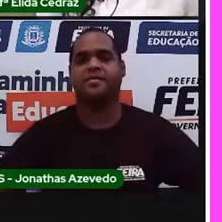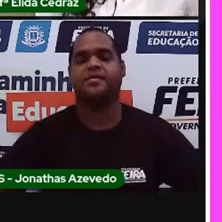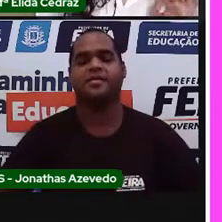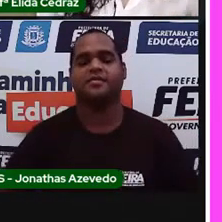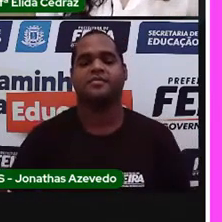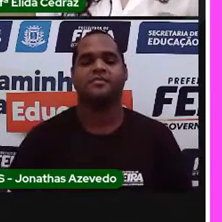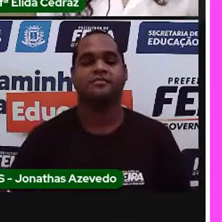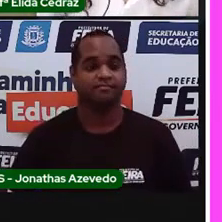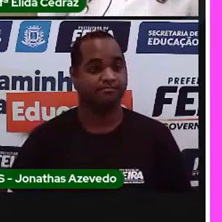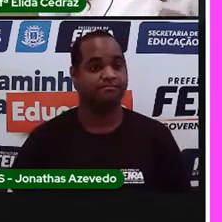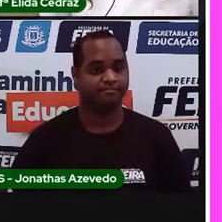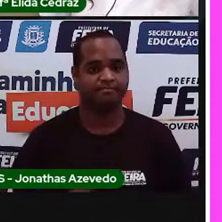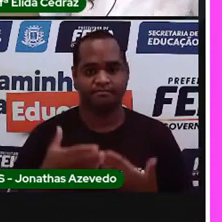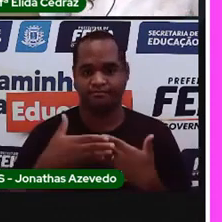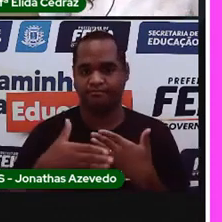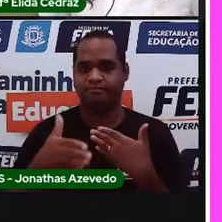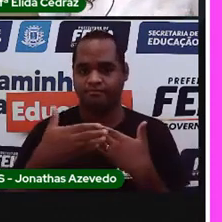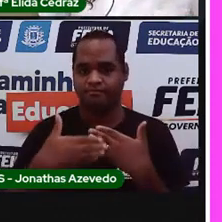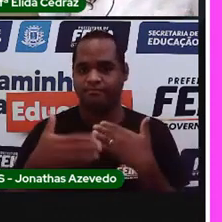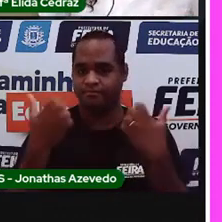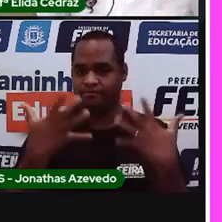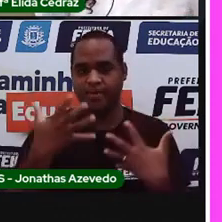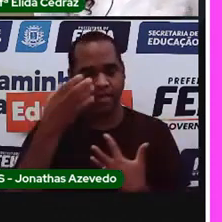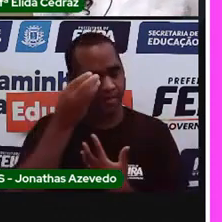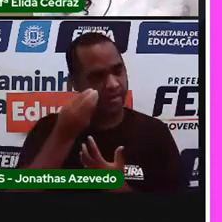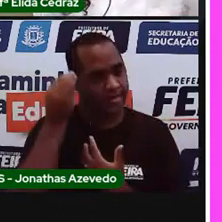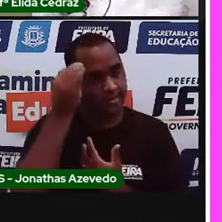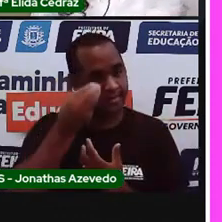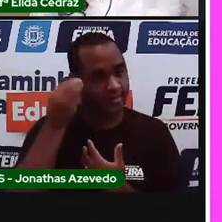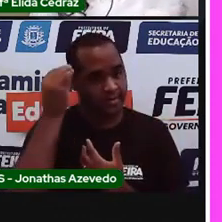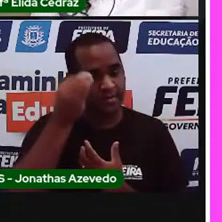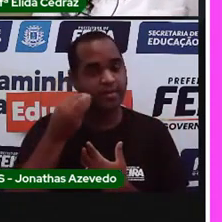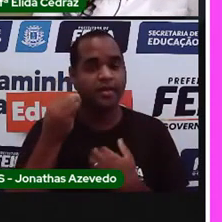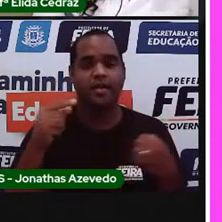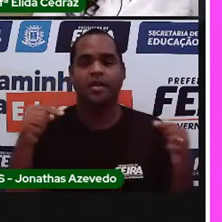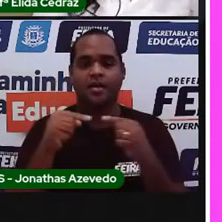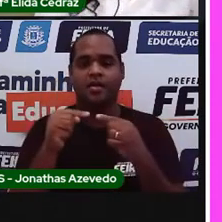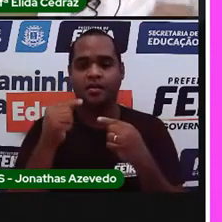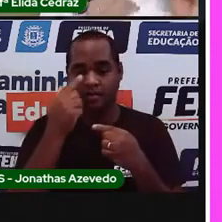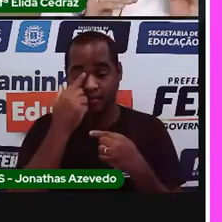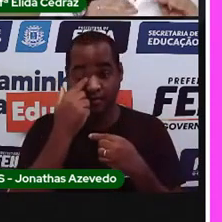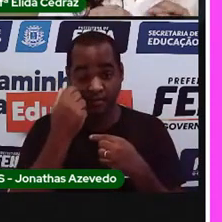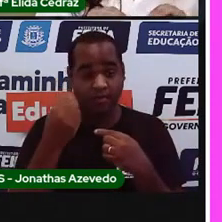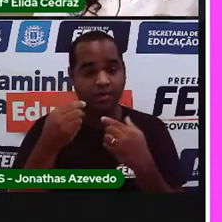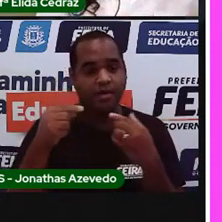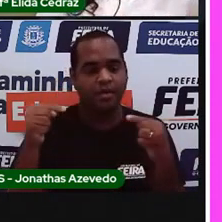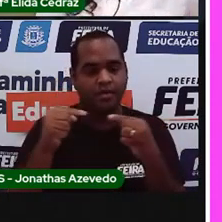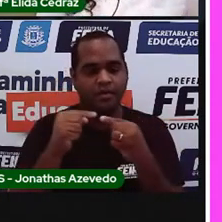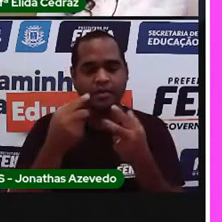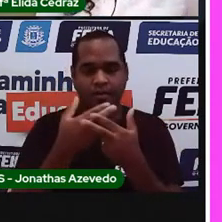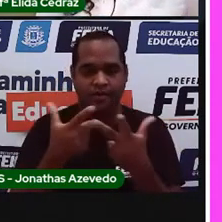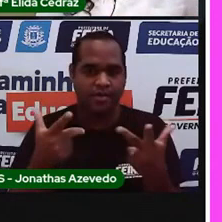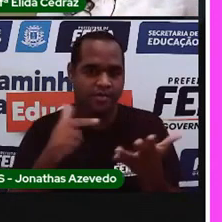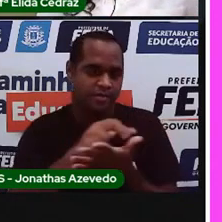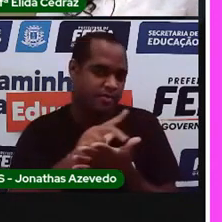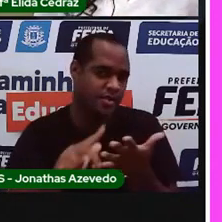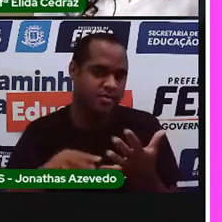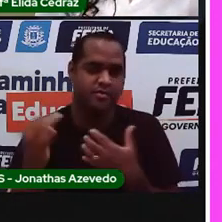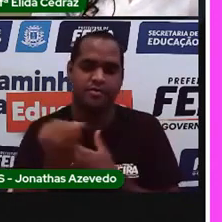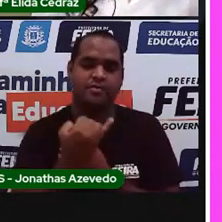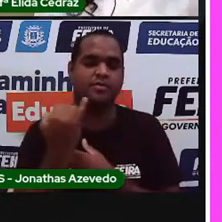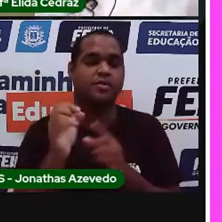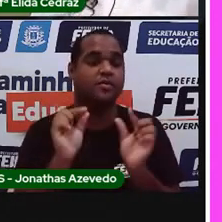Esse é o passo a passo da nossa experiência. Aí, você vai ter todo o material necessário.